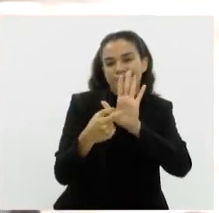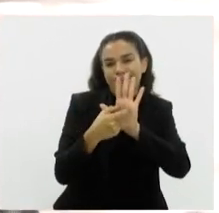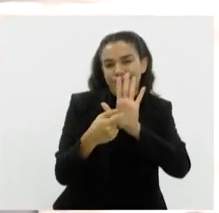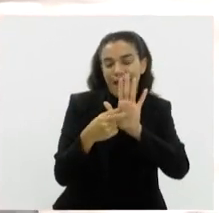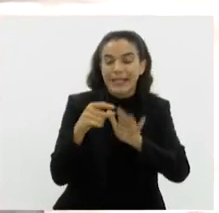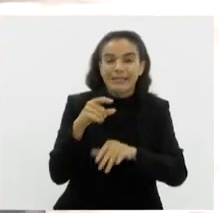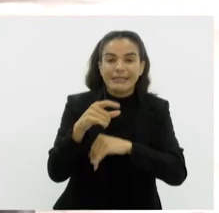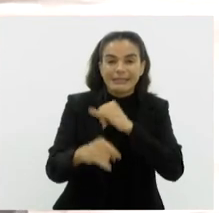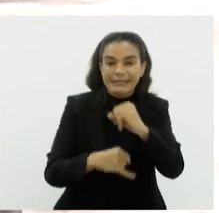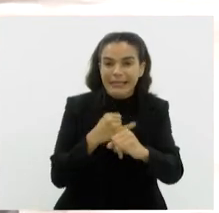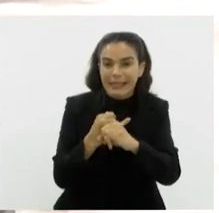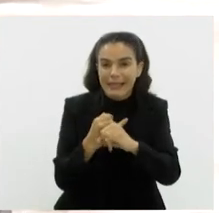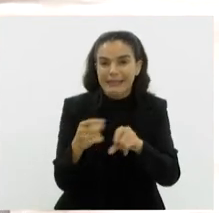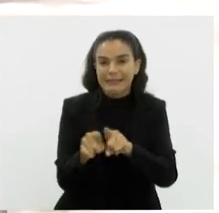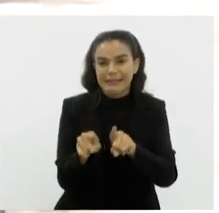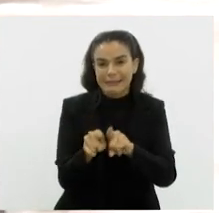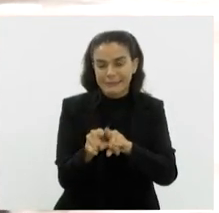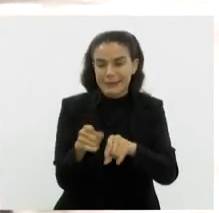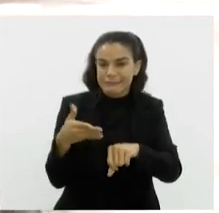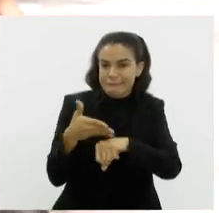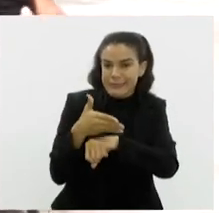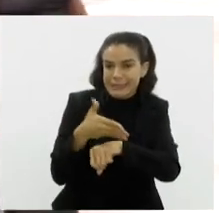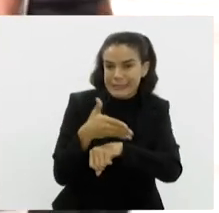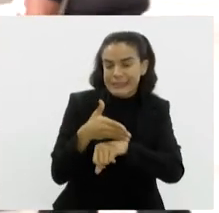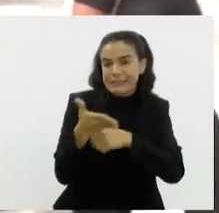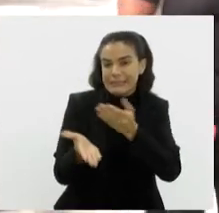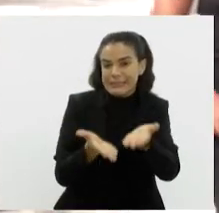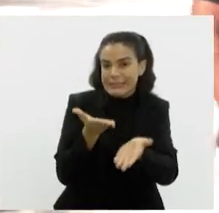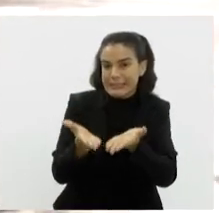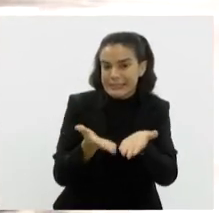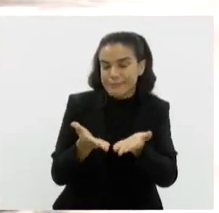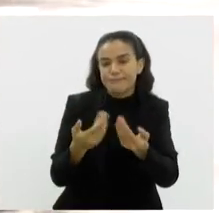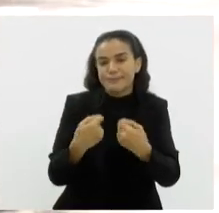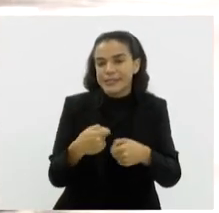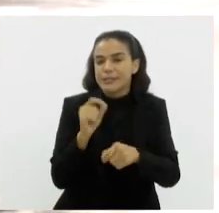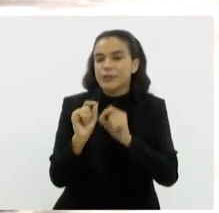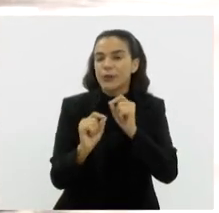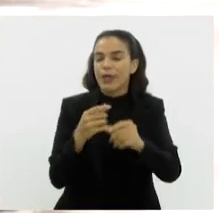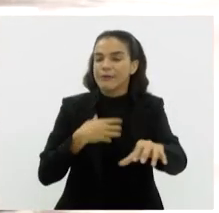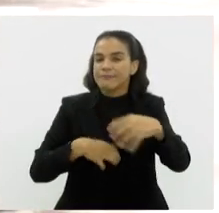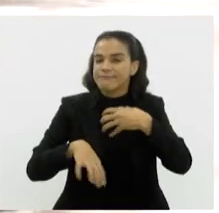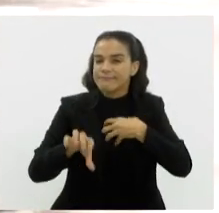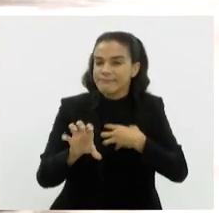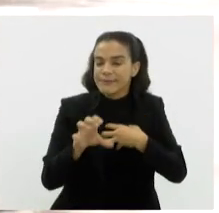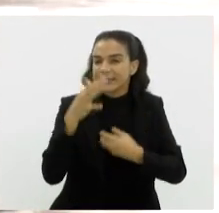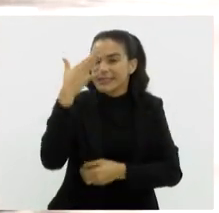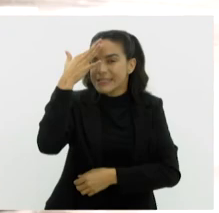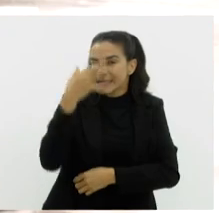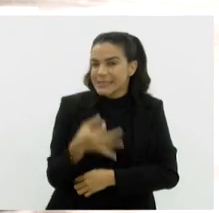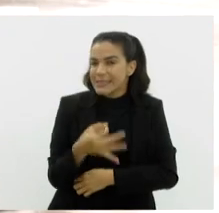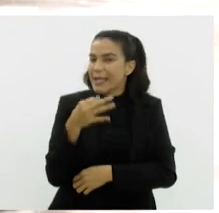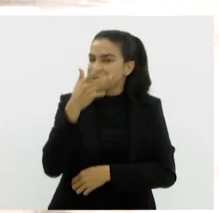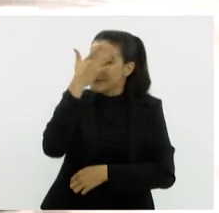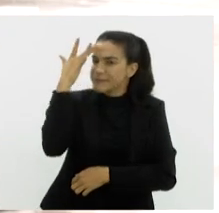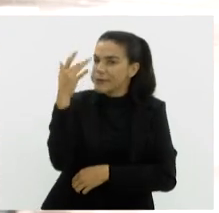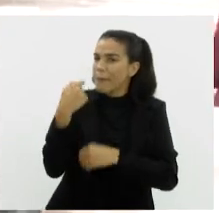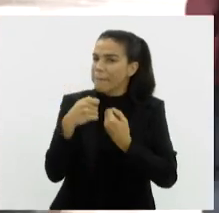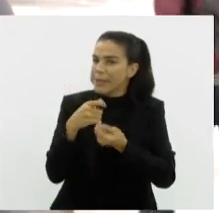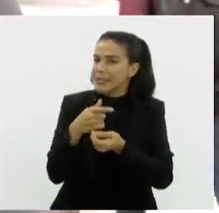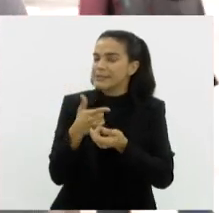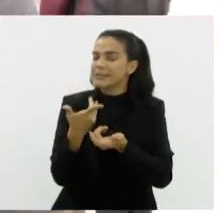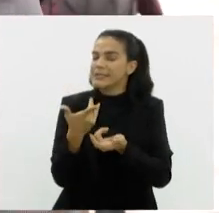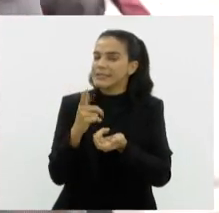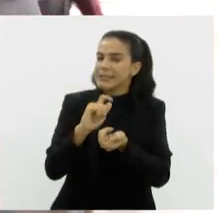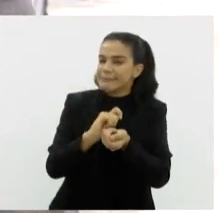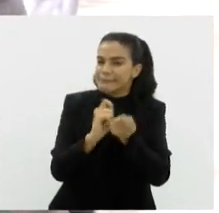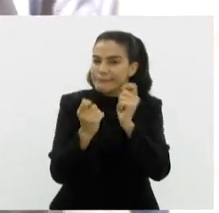internet, para acessar esse serviço. Então, gente tem que ter um pouquinho de empatia e entender que essas pessoas precisam, aos poucos, ser inseridas.